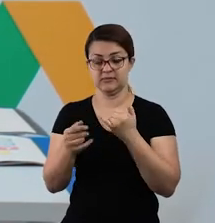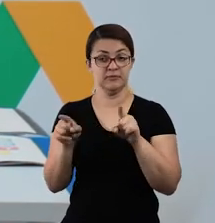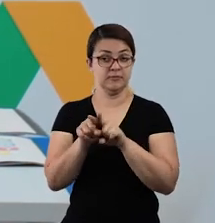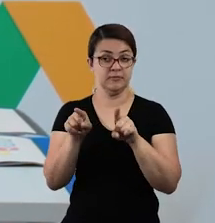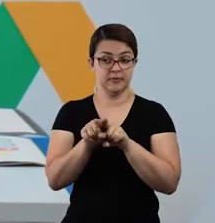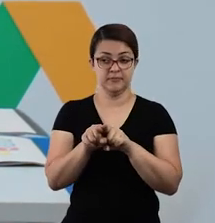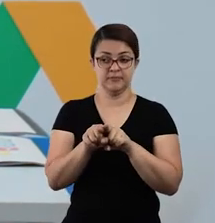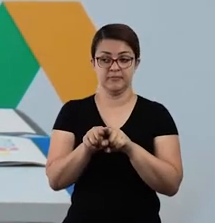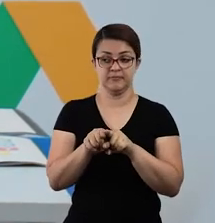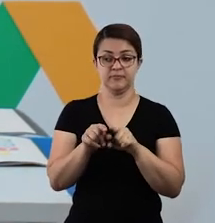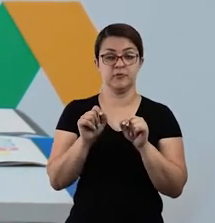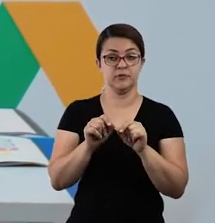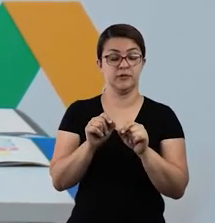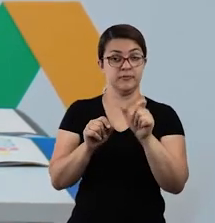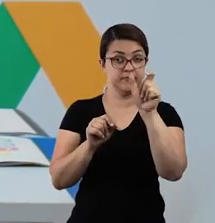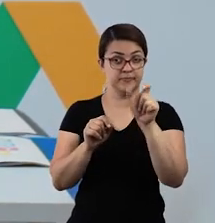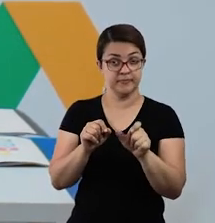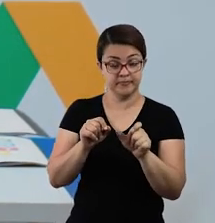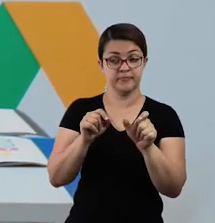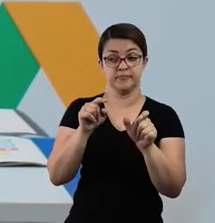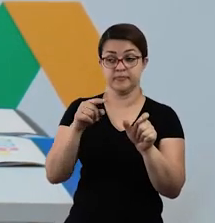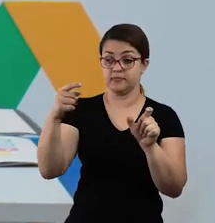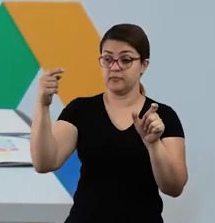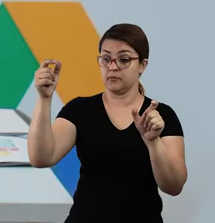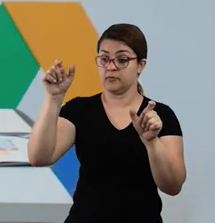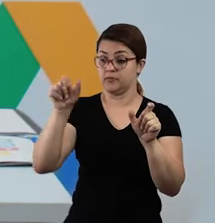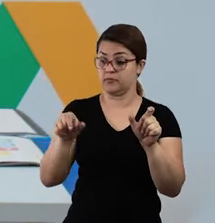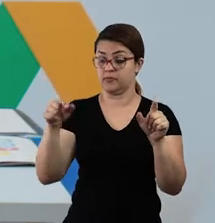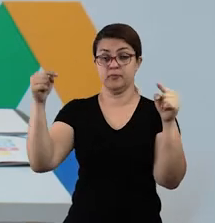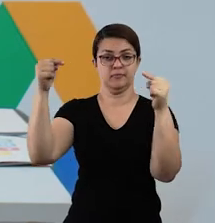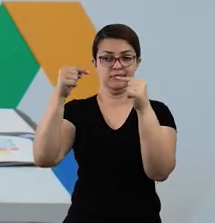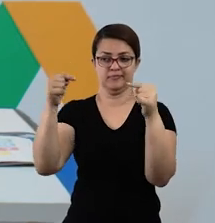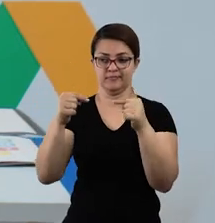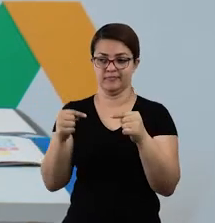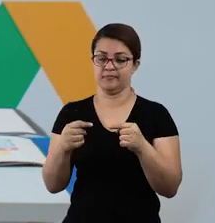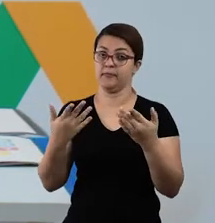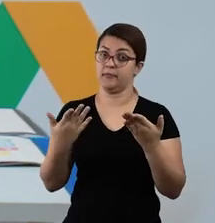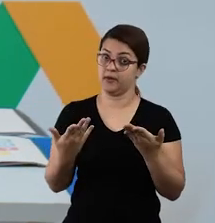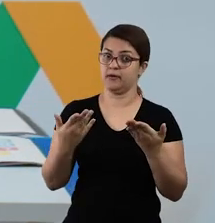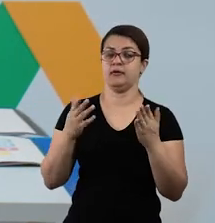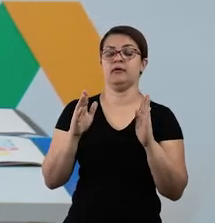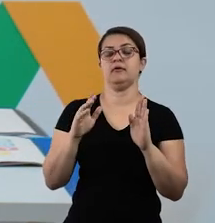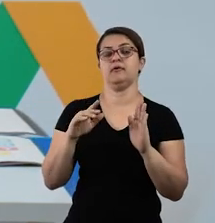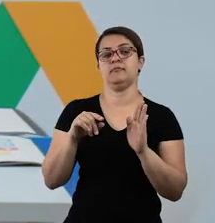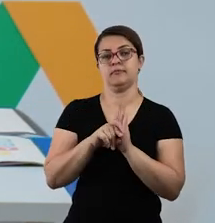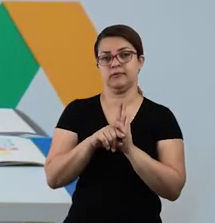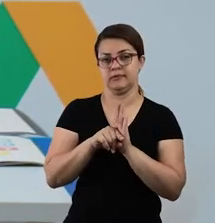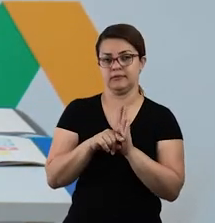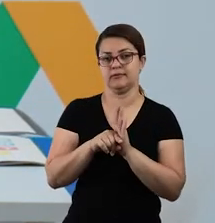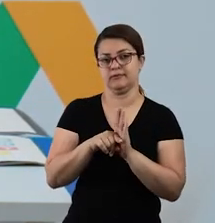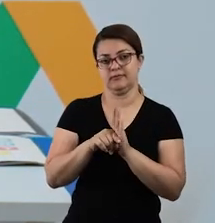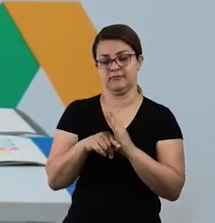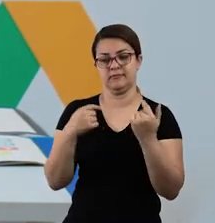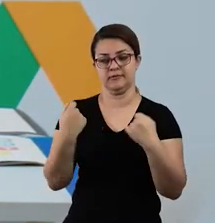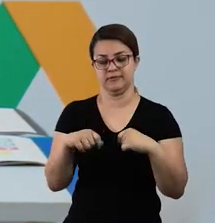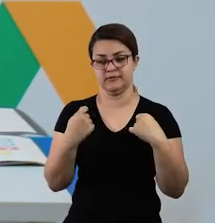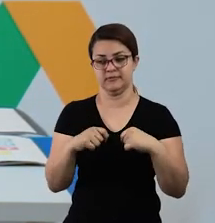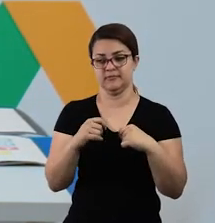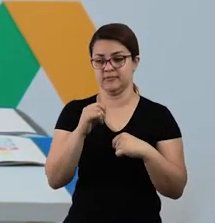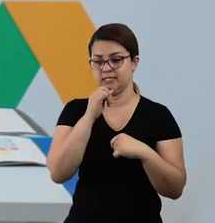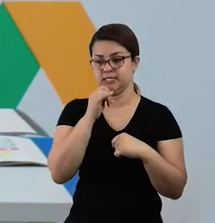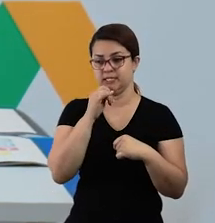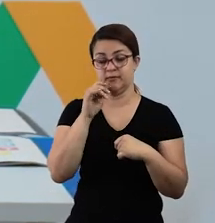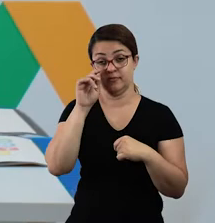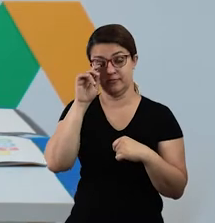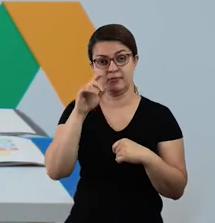relacionar a primeira coluna com a segunda. Mas essa aqui vai exigir uma pesquisa um pouquinho maior, tá? Porque aqui está